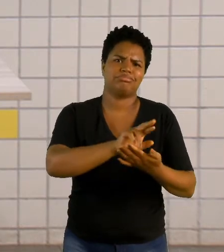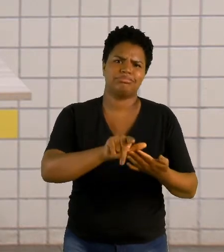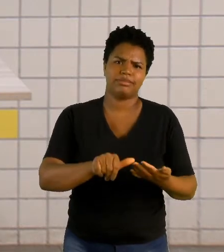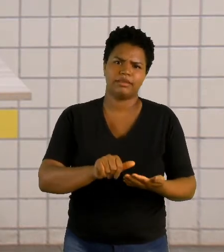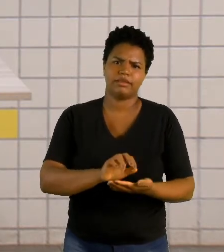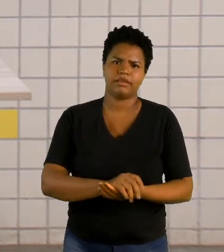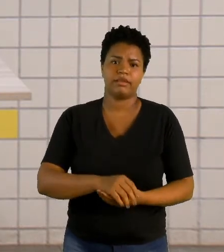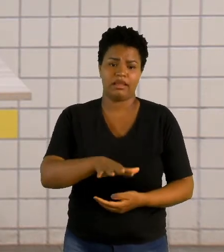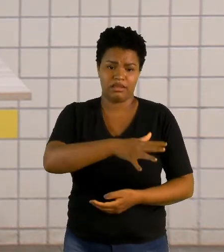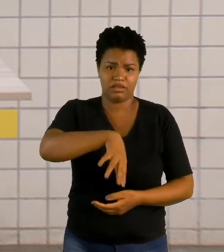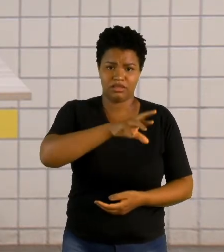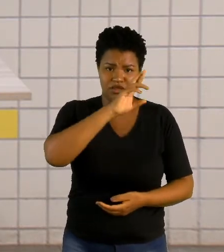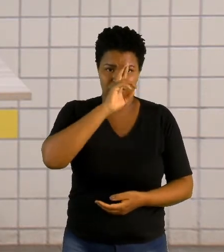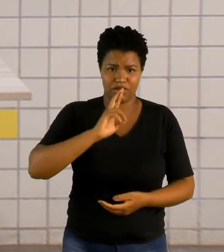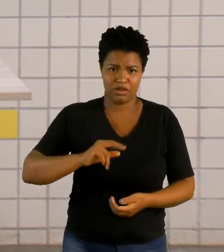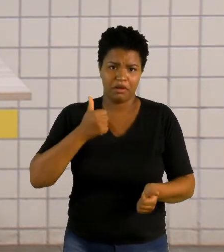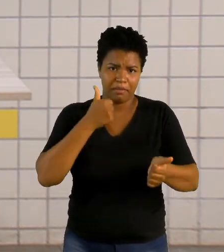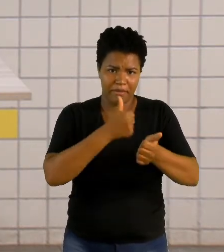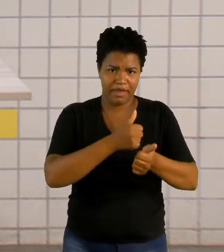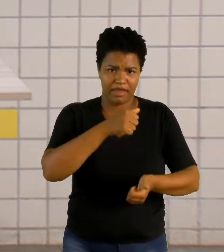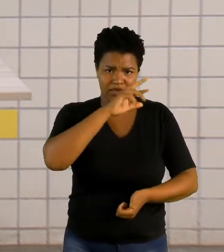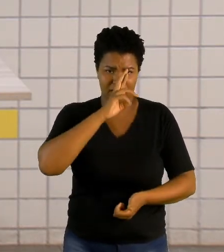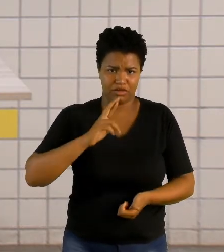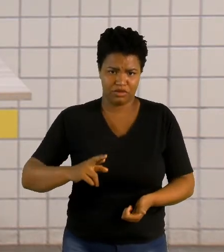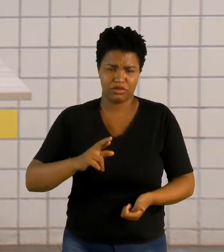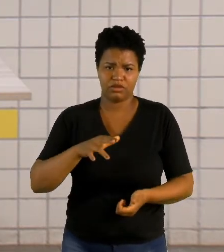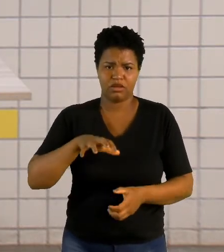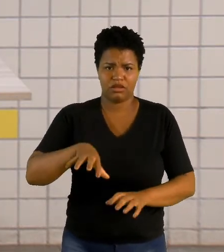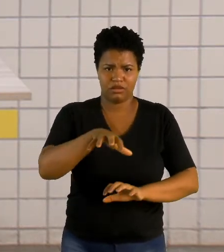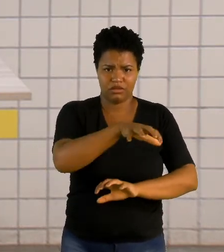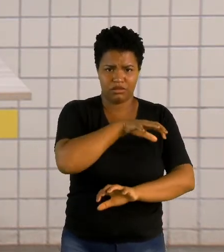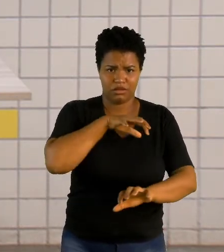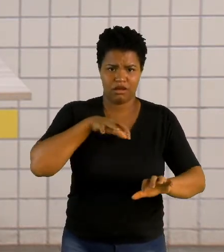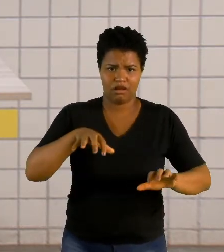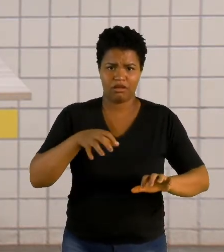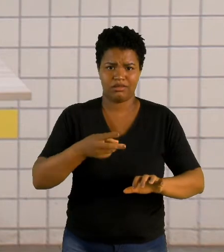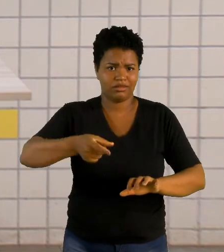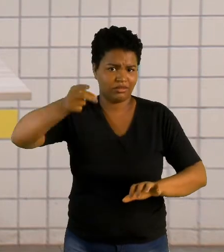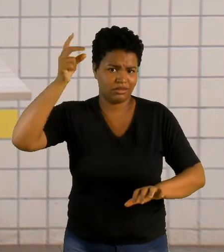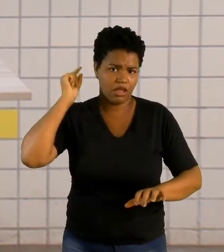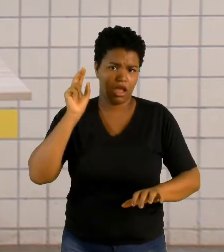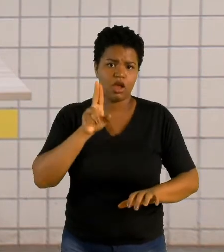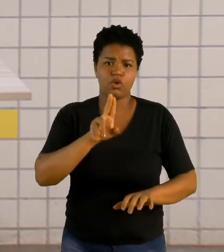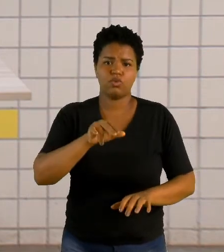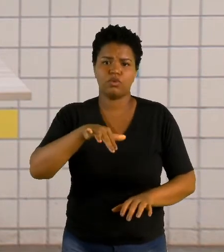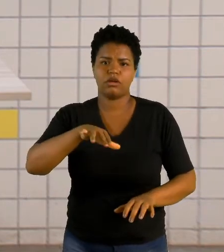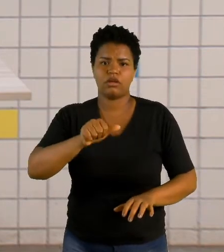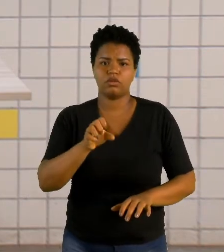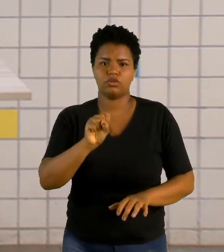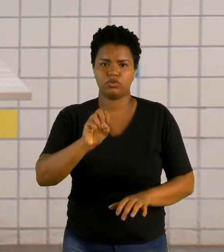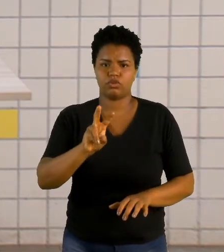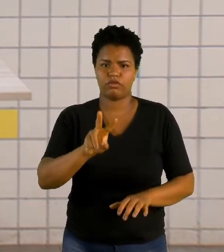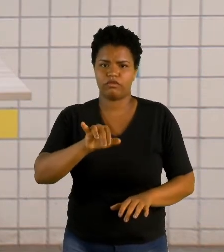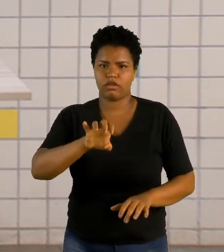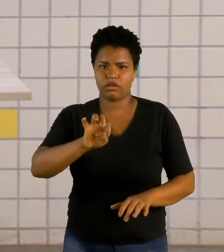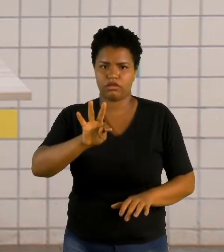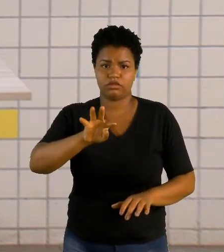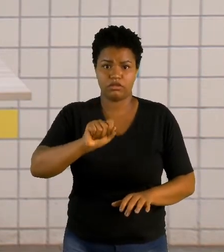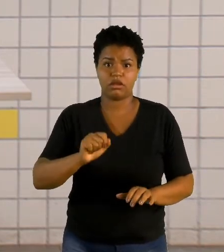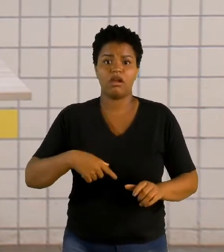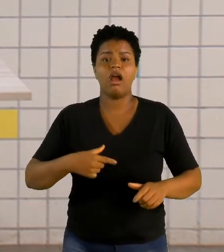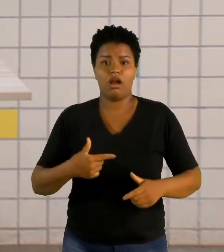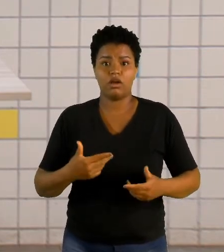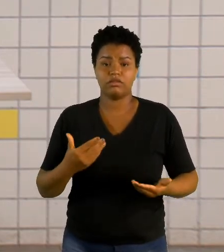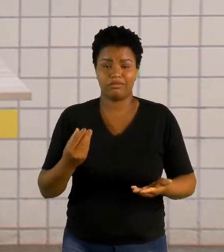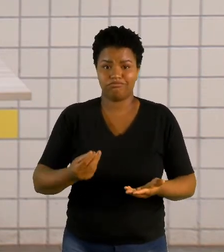região da Rússia, região próxima à Rússia, regiões que eram antigamente, né? Era a União Soviética. A frequência de conflitos é